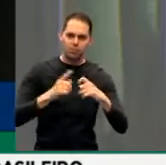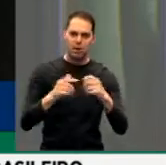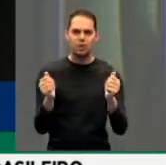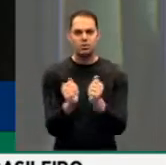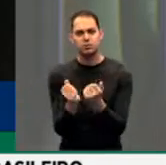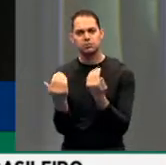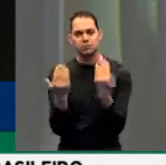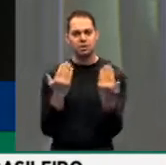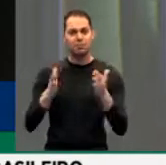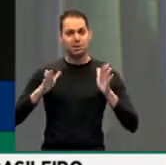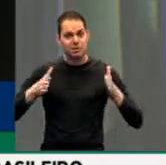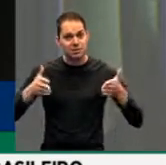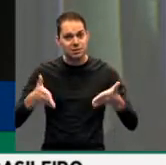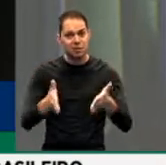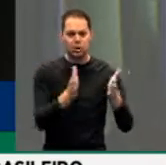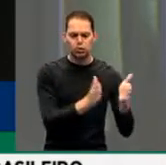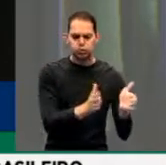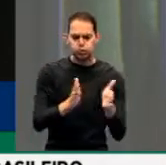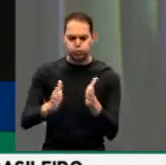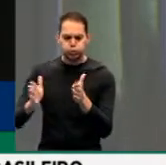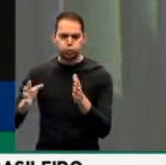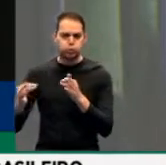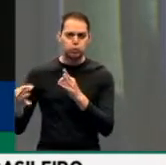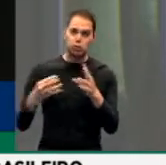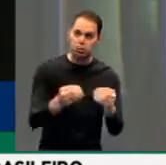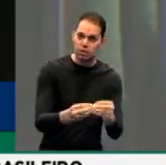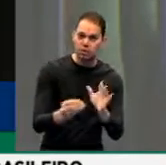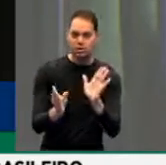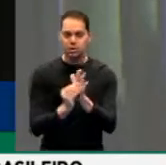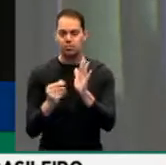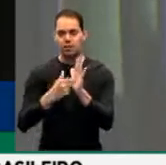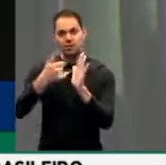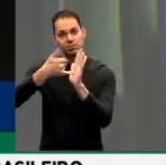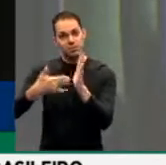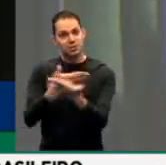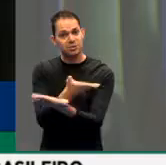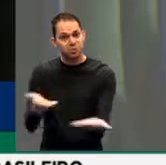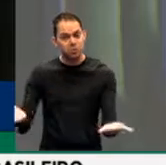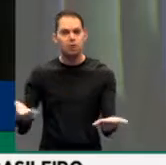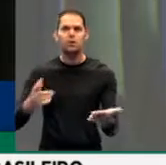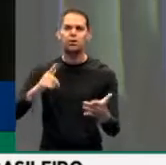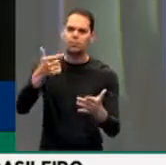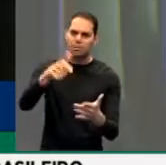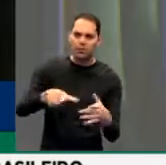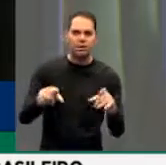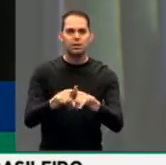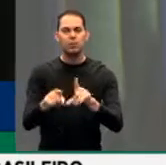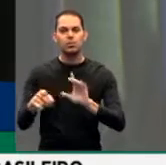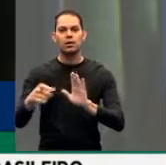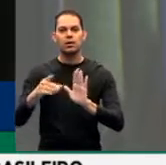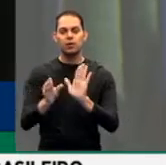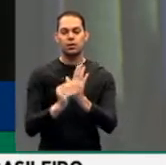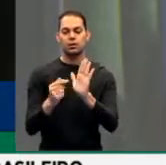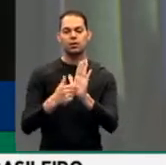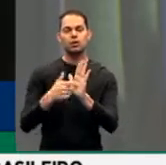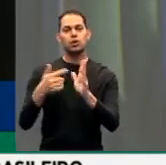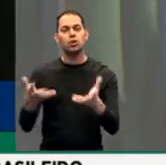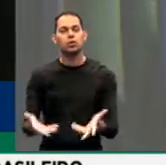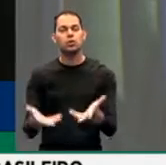psicólogos participem nas etapas. A emenda trata disso e mais. A emenda reforça a